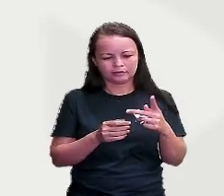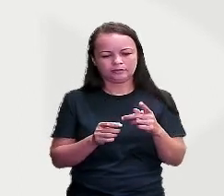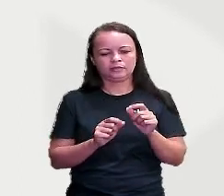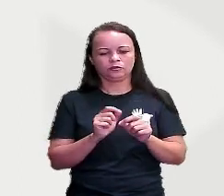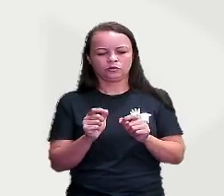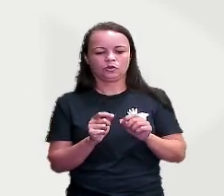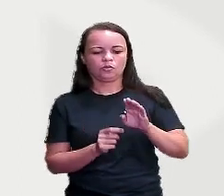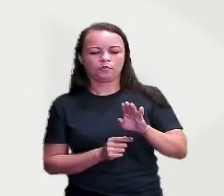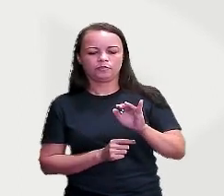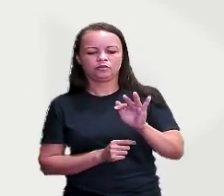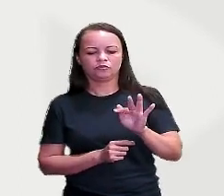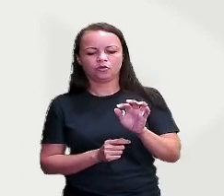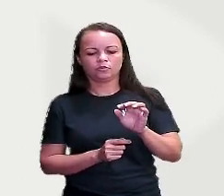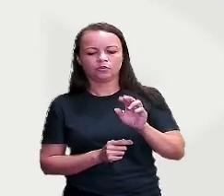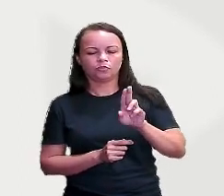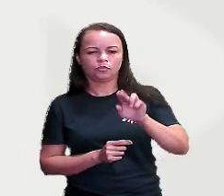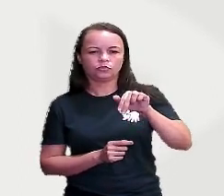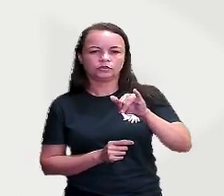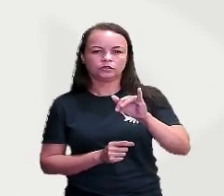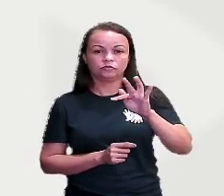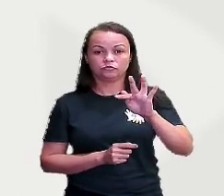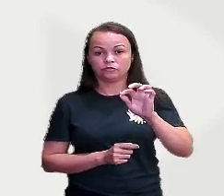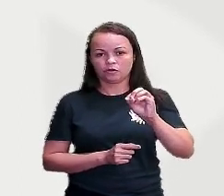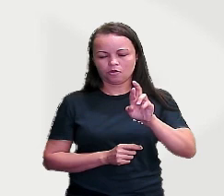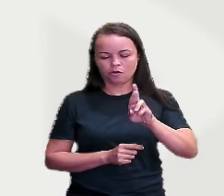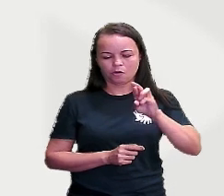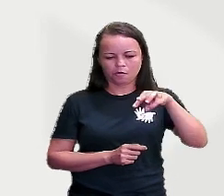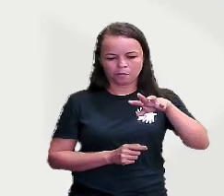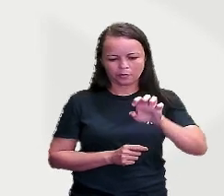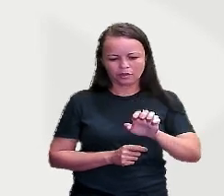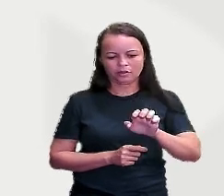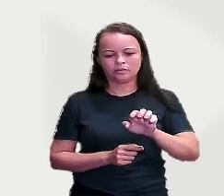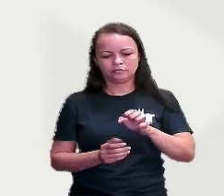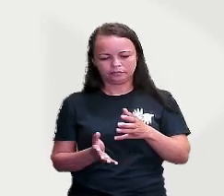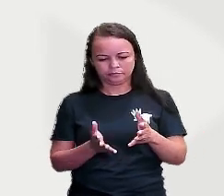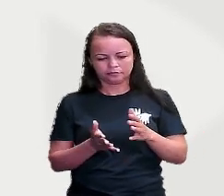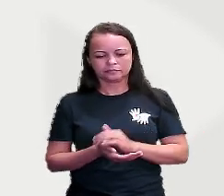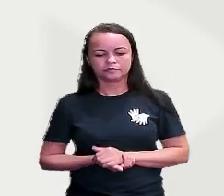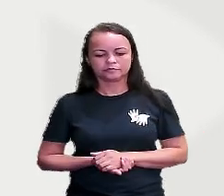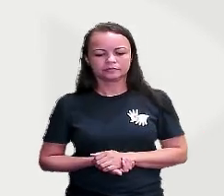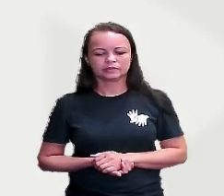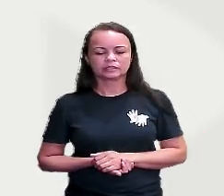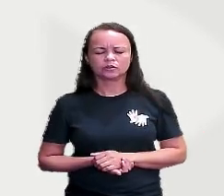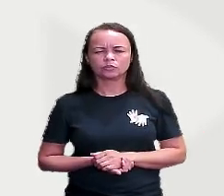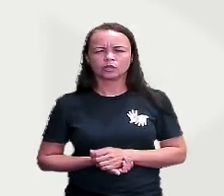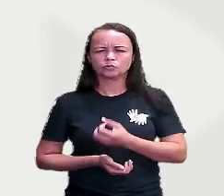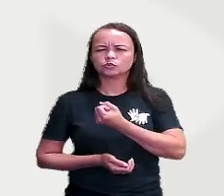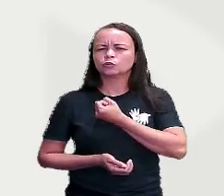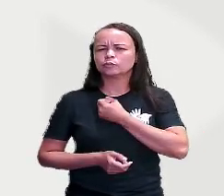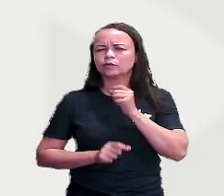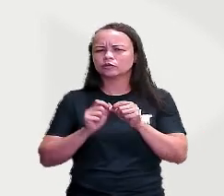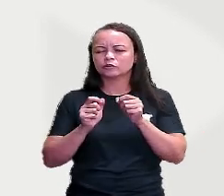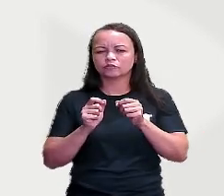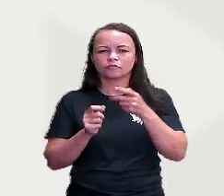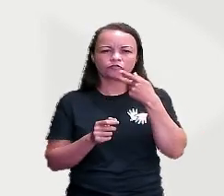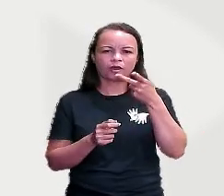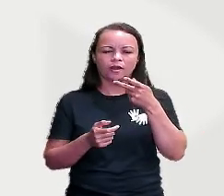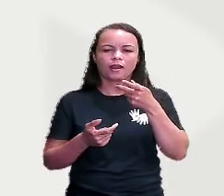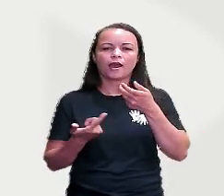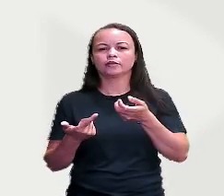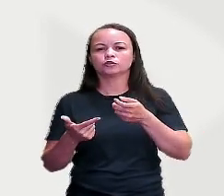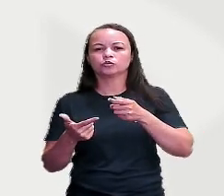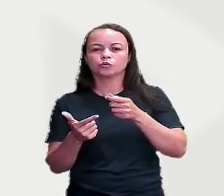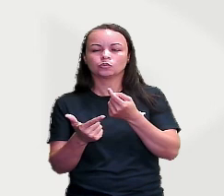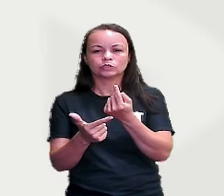na 2, tá? E quanto ao número? Número, o que é o número substantivo? É, quando eu vou falar aí sobre o singular e o